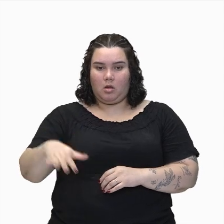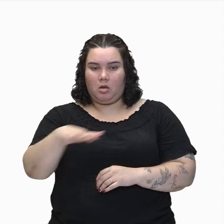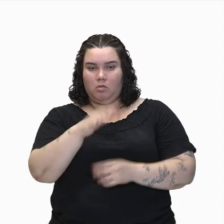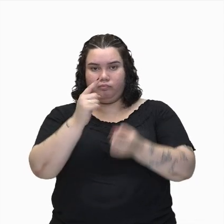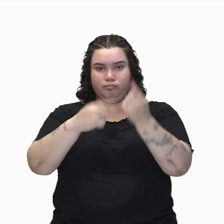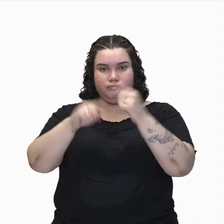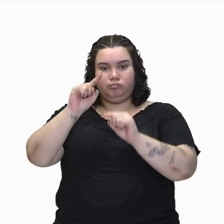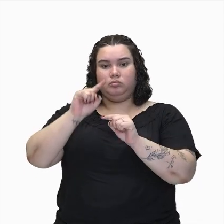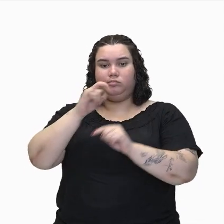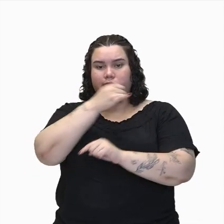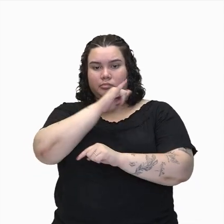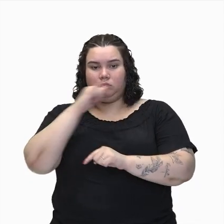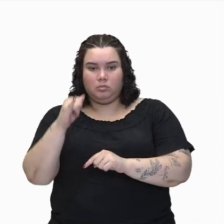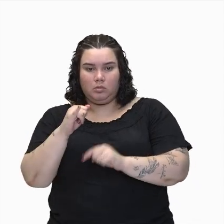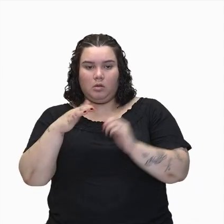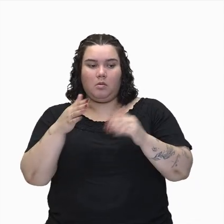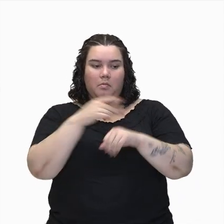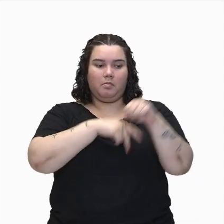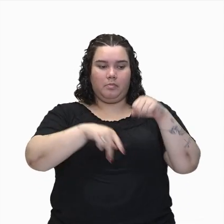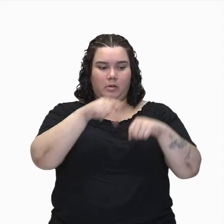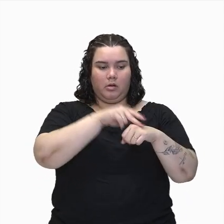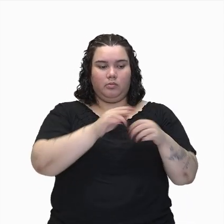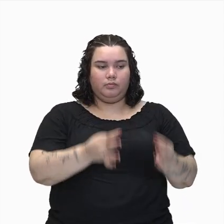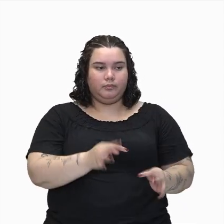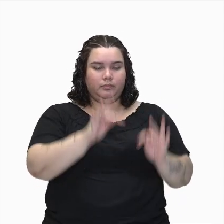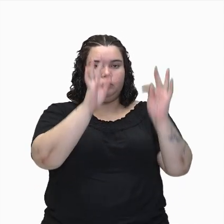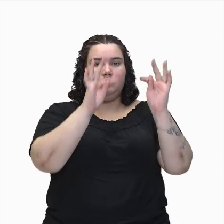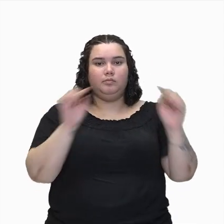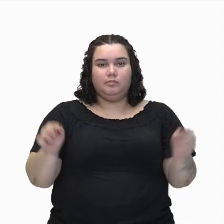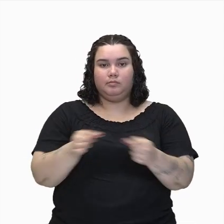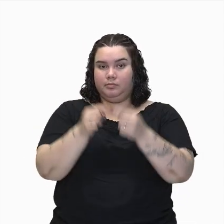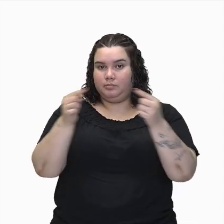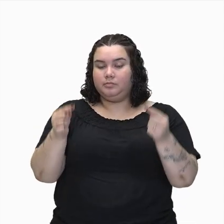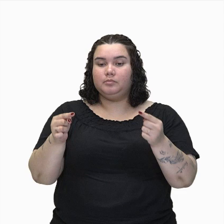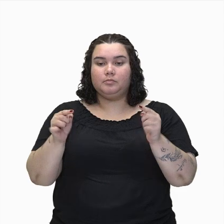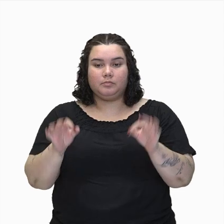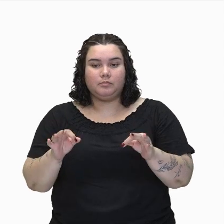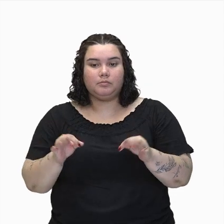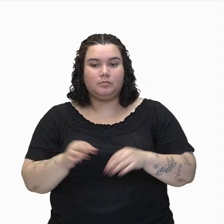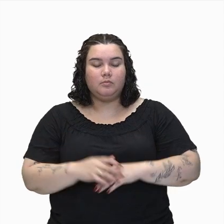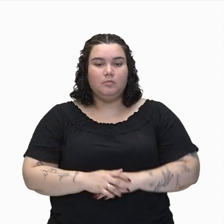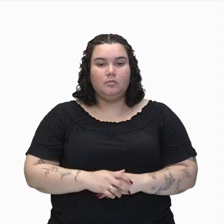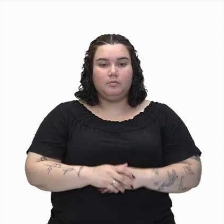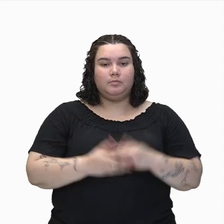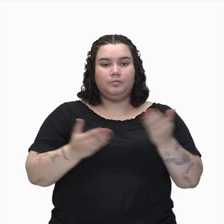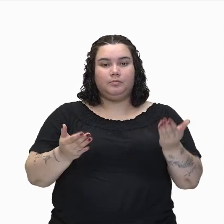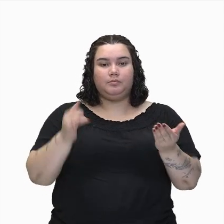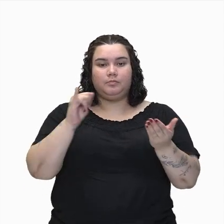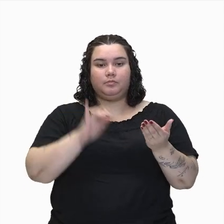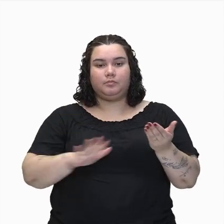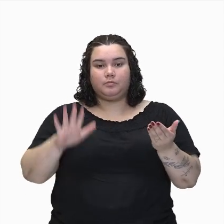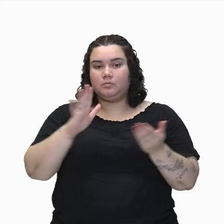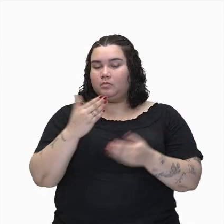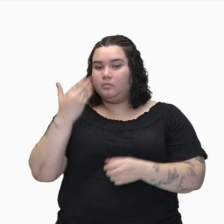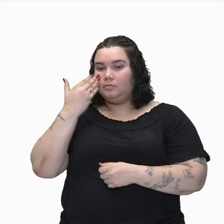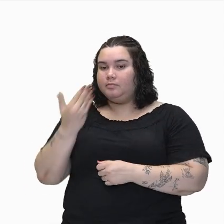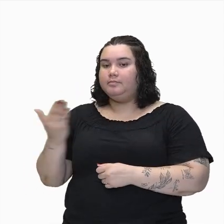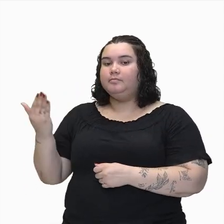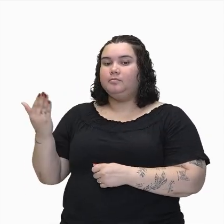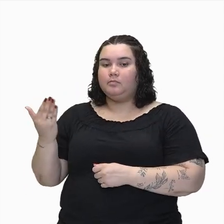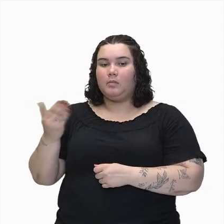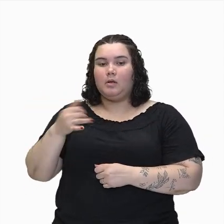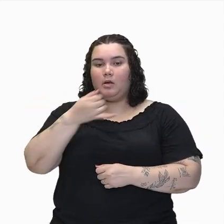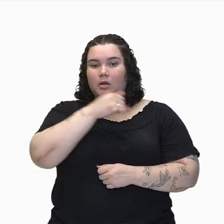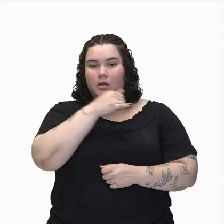forem, mais envolvido e evoluído será esse país, tá, pessoal? Então aí eu tenho um esqueminha com as fontes de energia